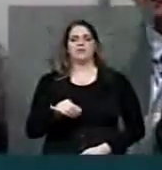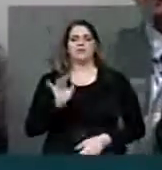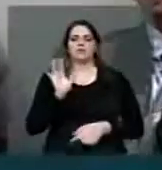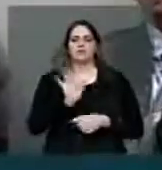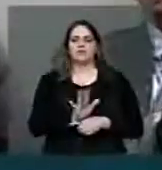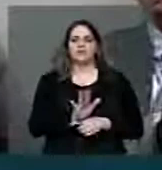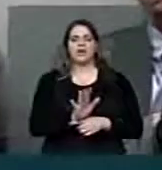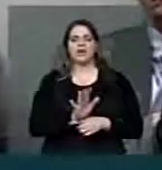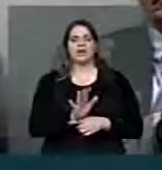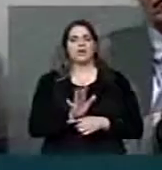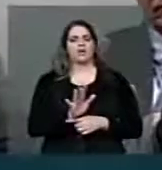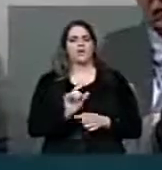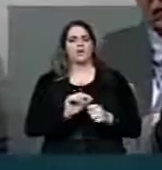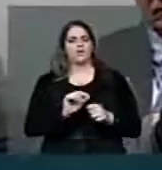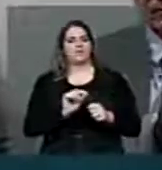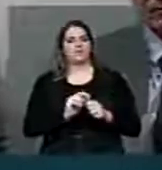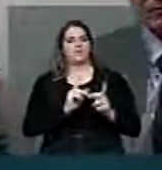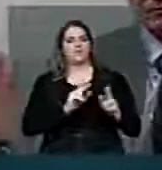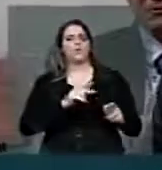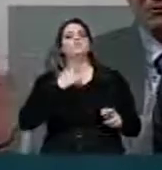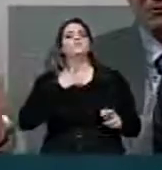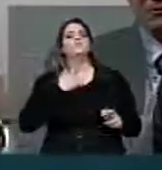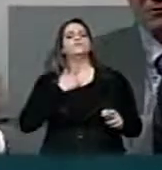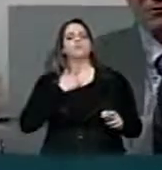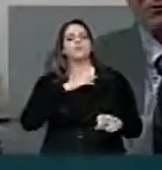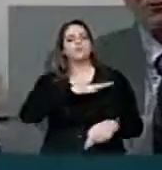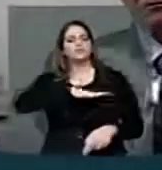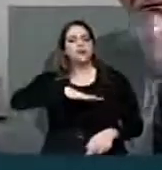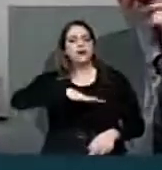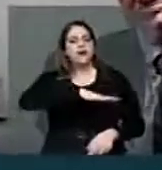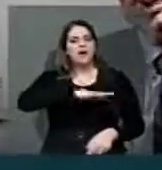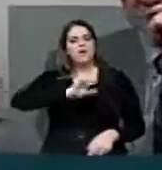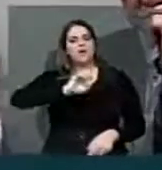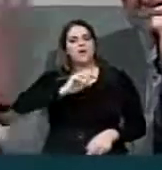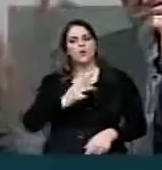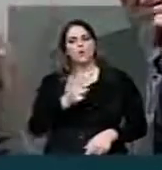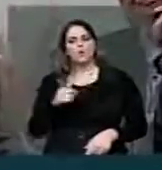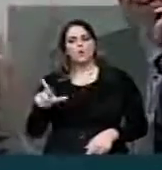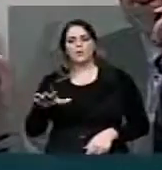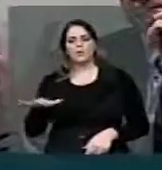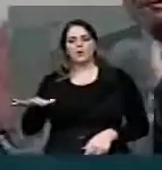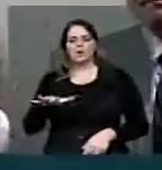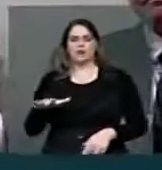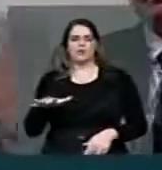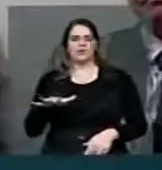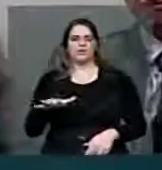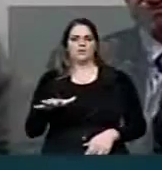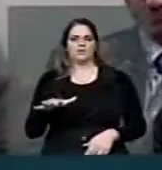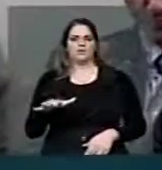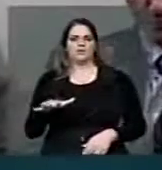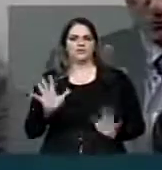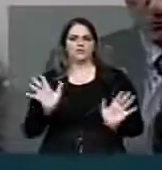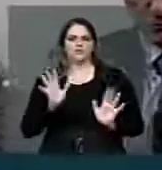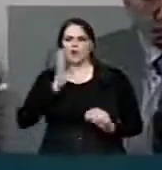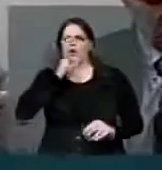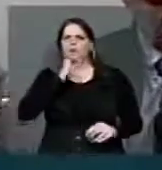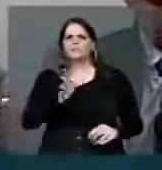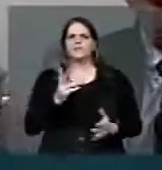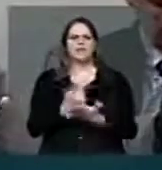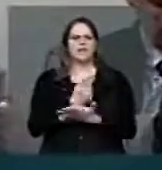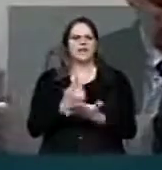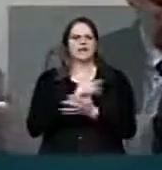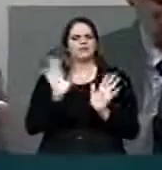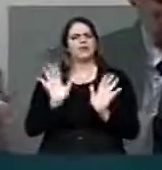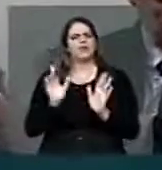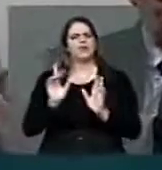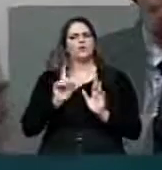as preocupações de um setor, e eu não estou tratando isso como se isso fosse ilegítimo, estou tomando todo o cuidado para usar as melhores